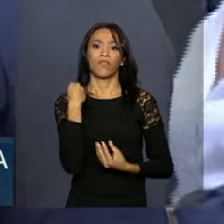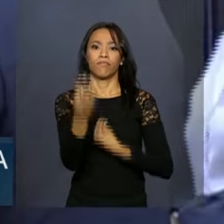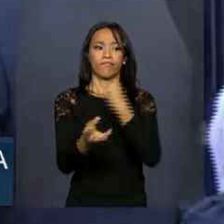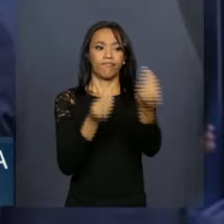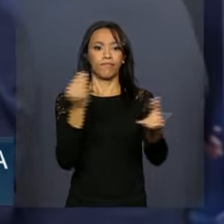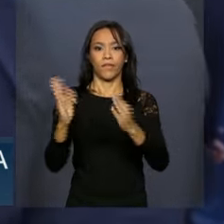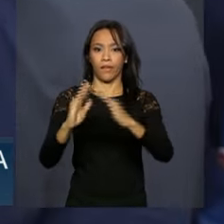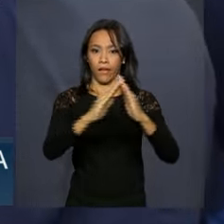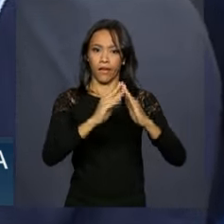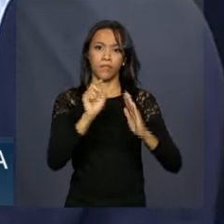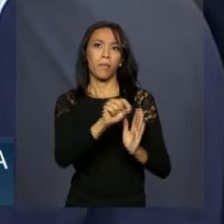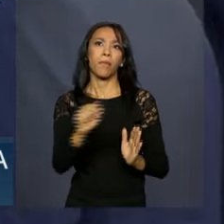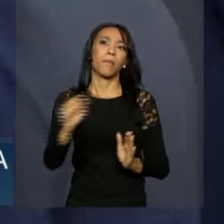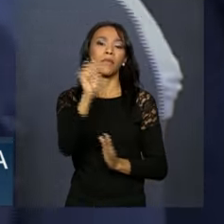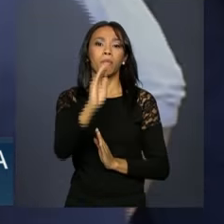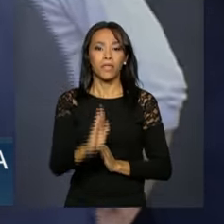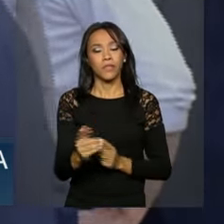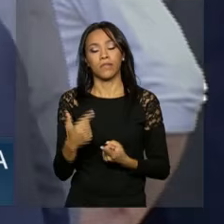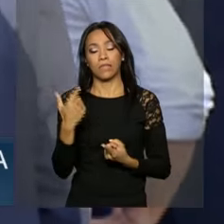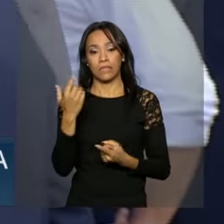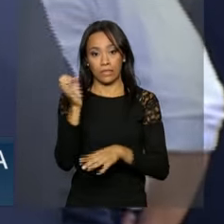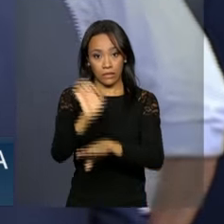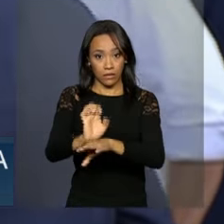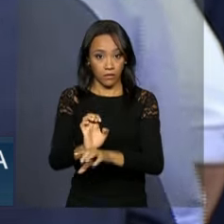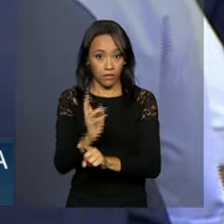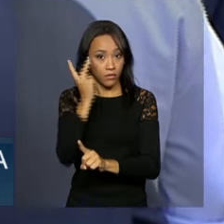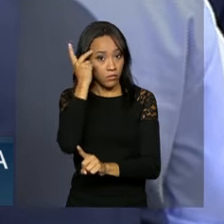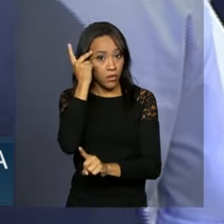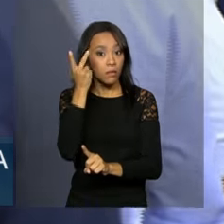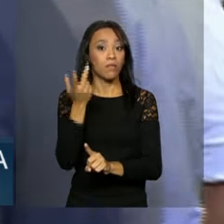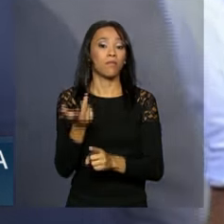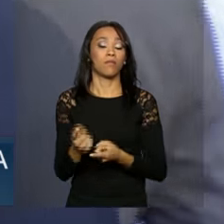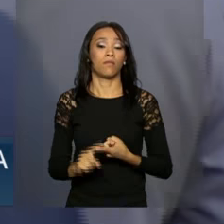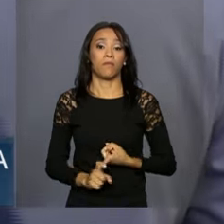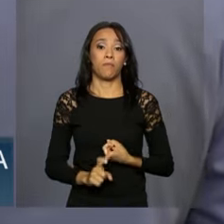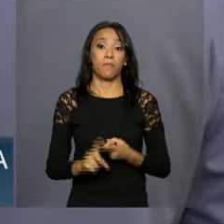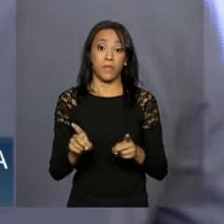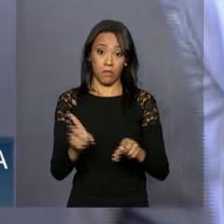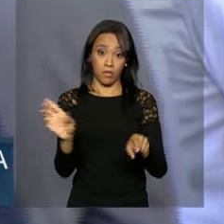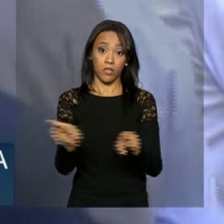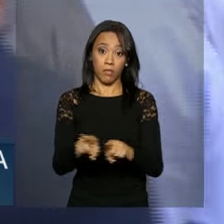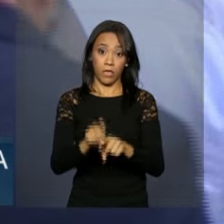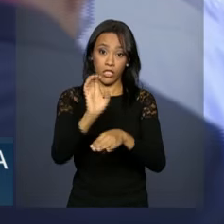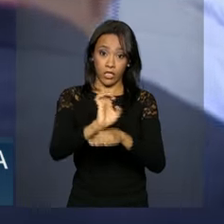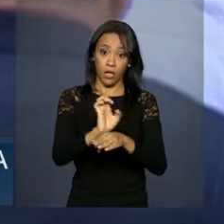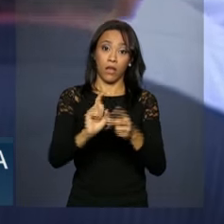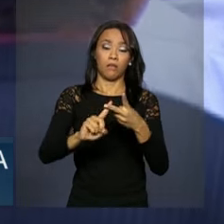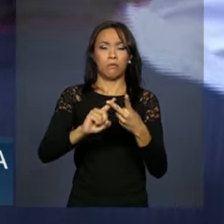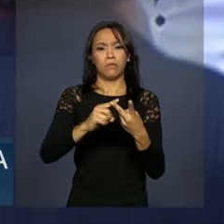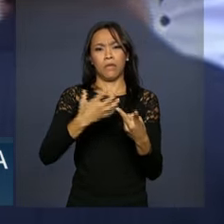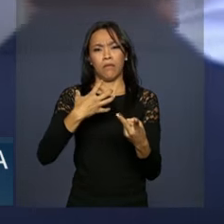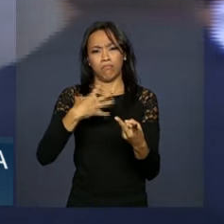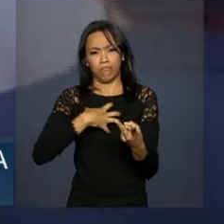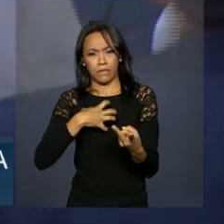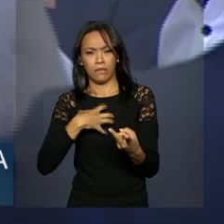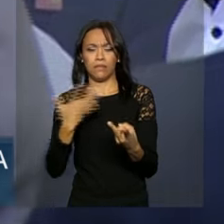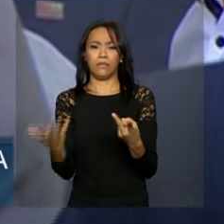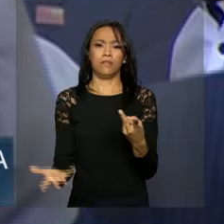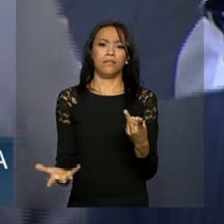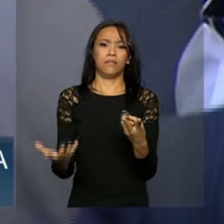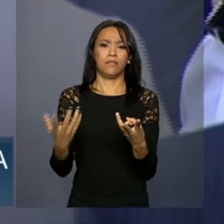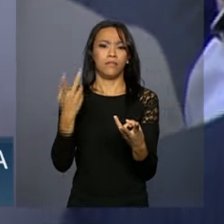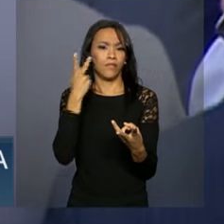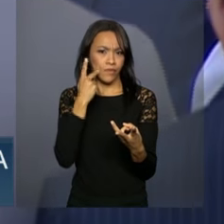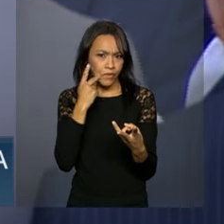Além de São Paulo, moradores dos estados da Bahia, do